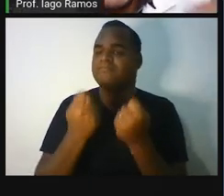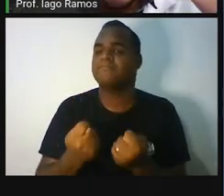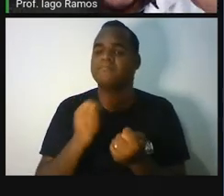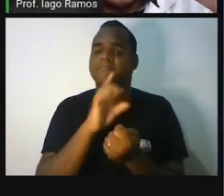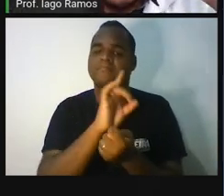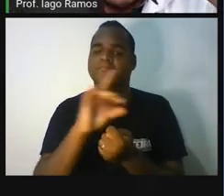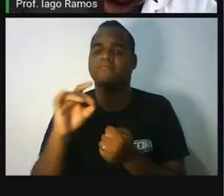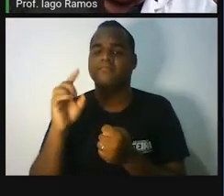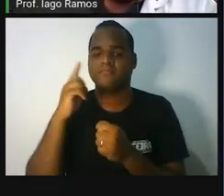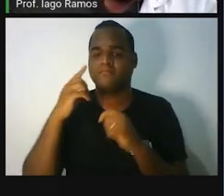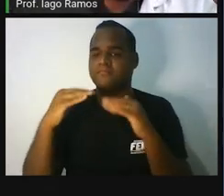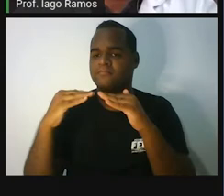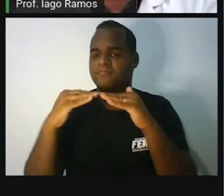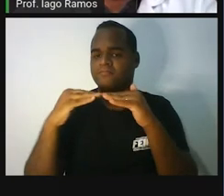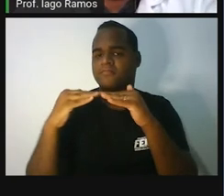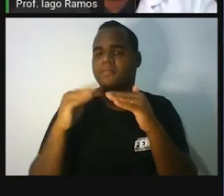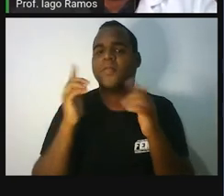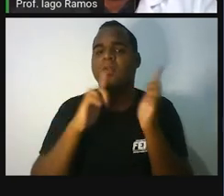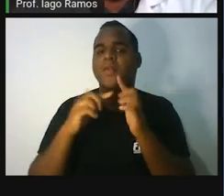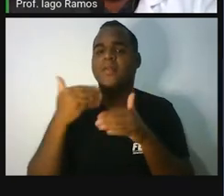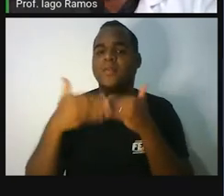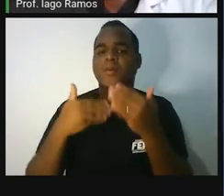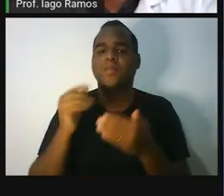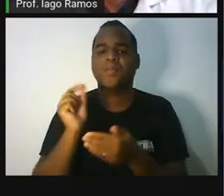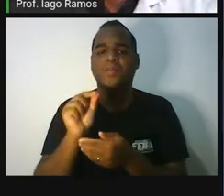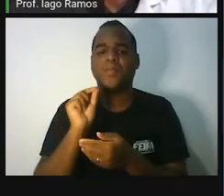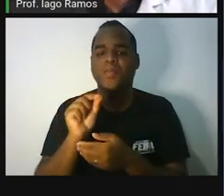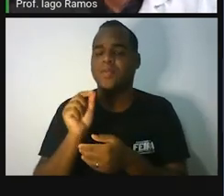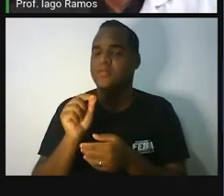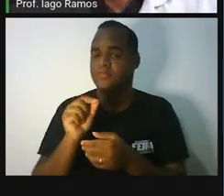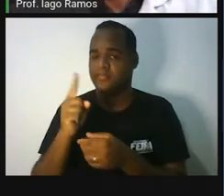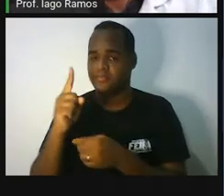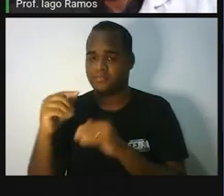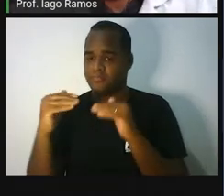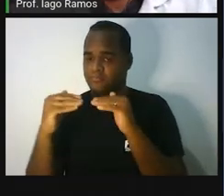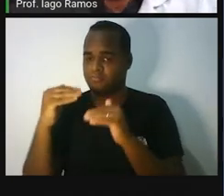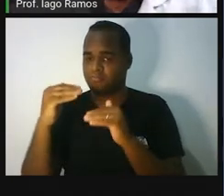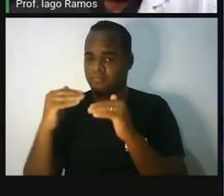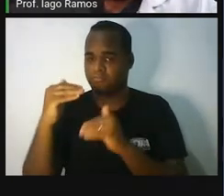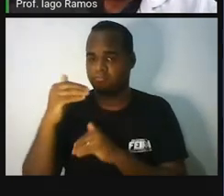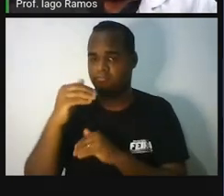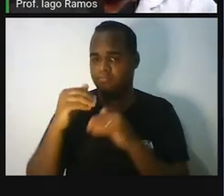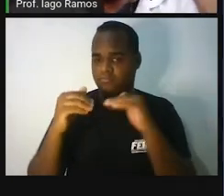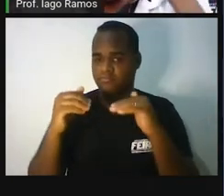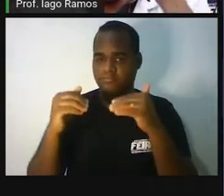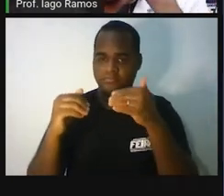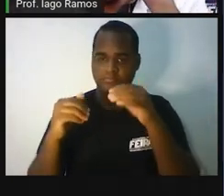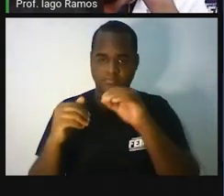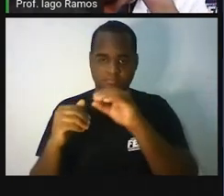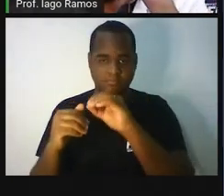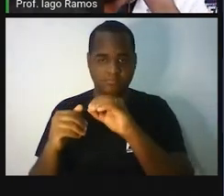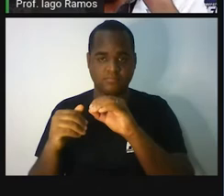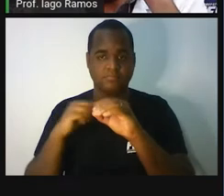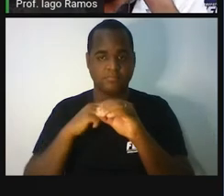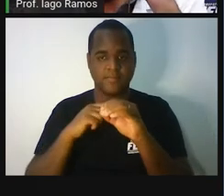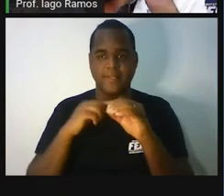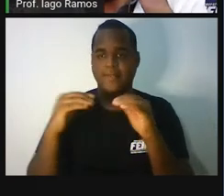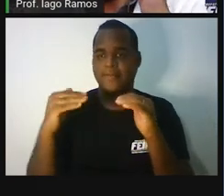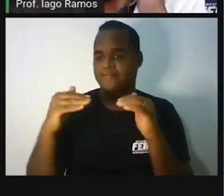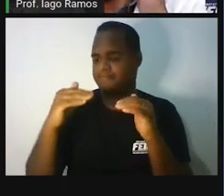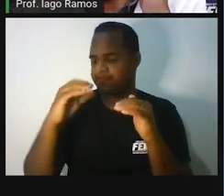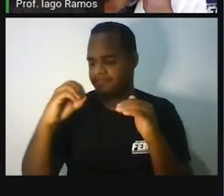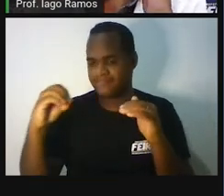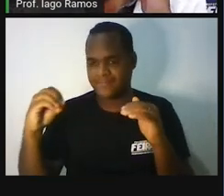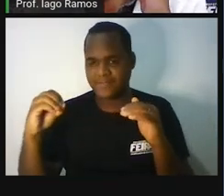Se está equilibrado, o que é que deve acontecer? Se de um lado tem 100 gramas para o outro lado ficar equilibrado, aquelas